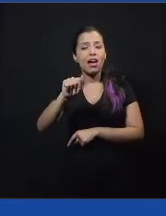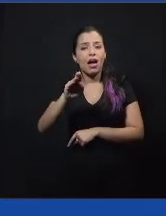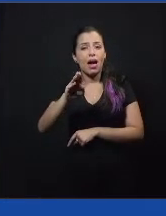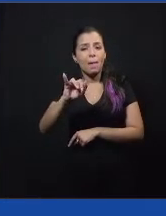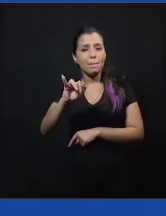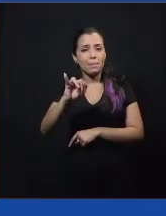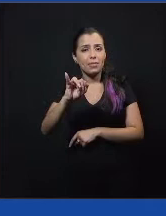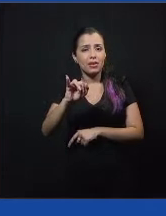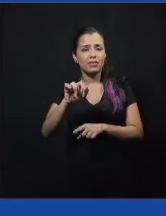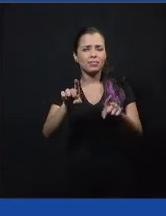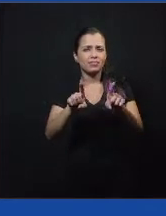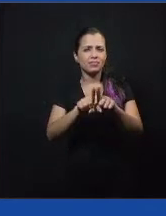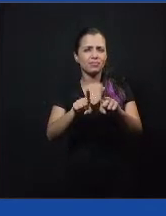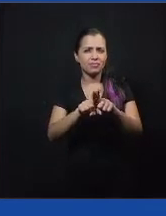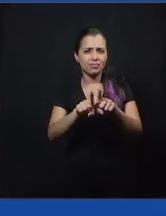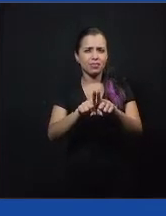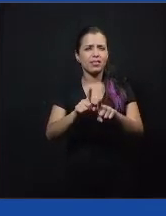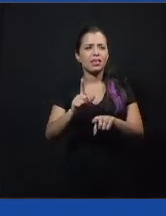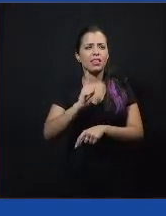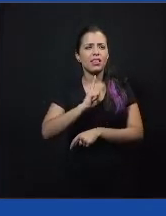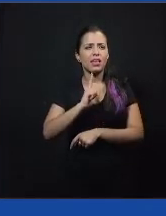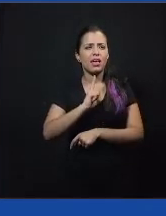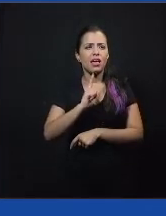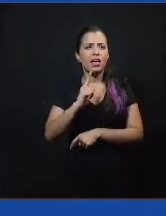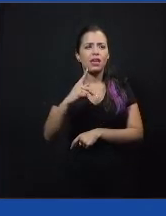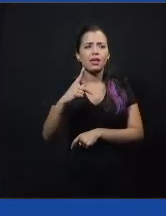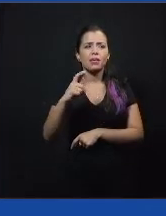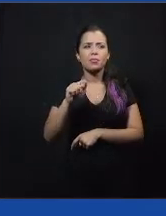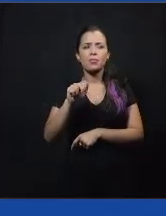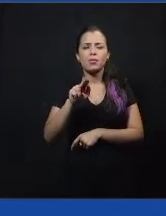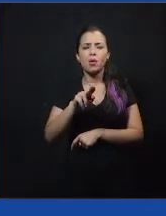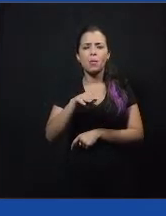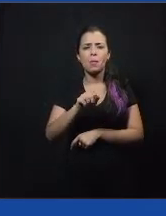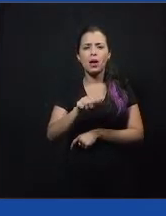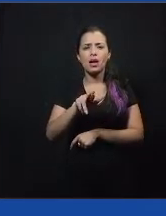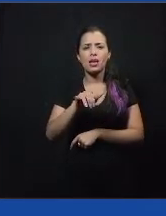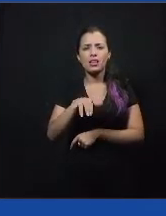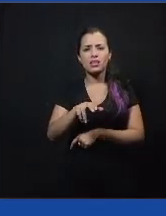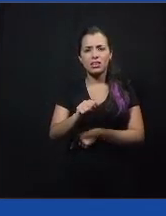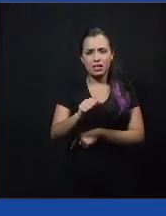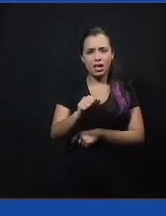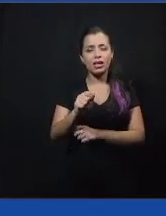a gente está aqui também com a Marina, que vai dialogar com a gente hoje e se inscreveu